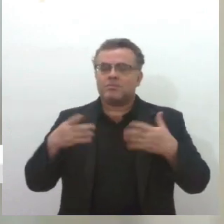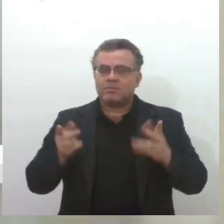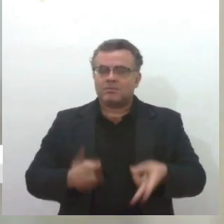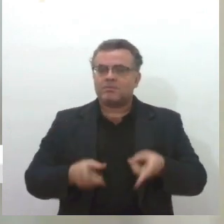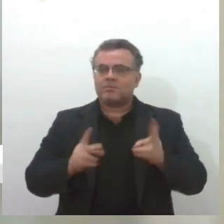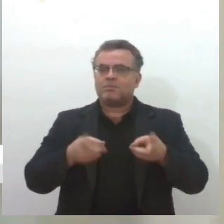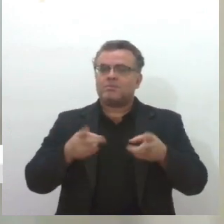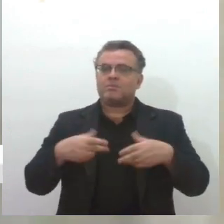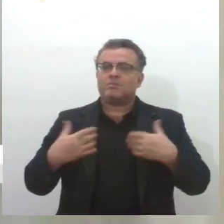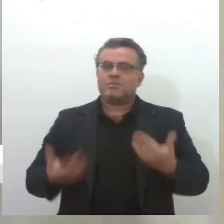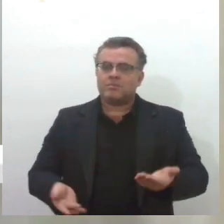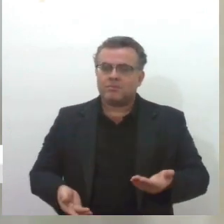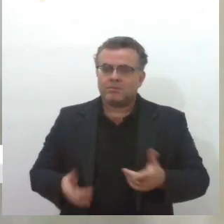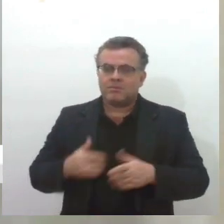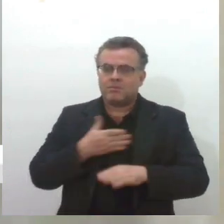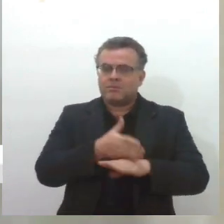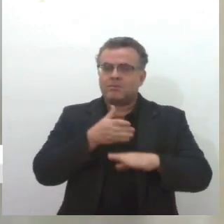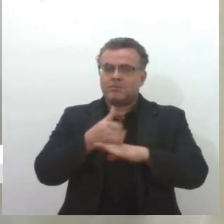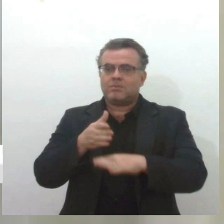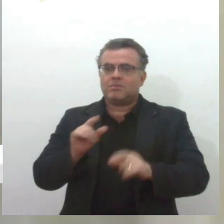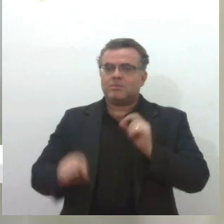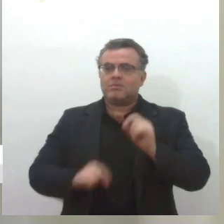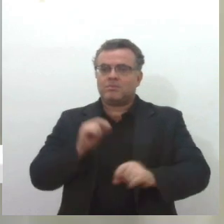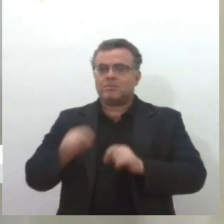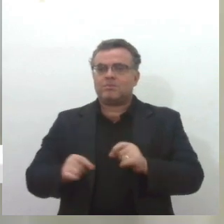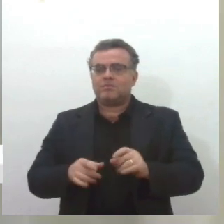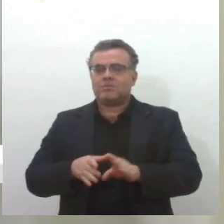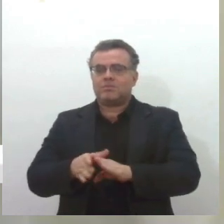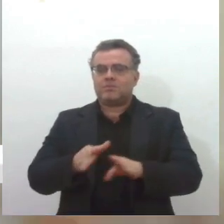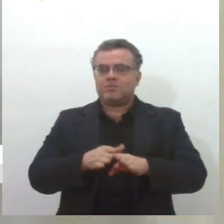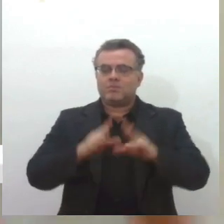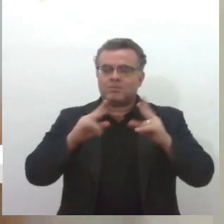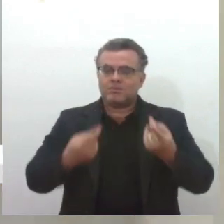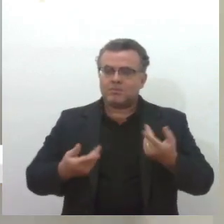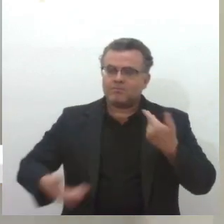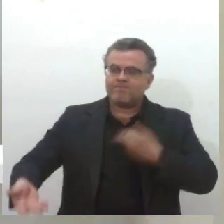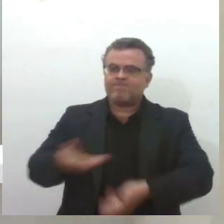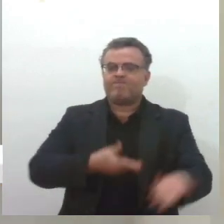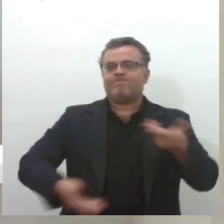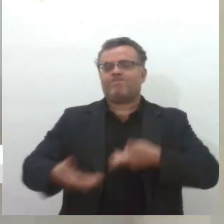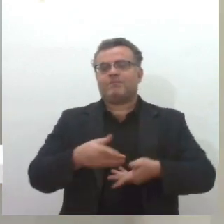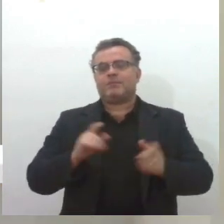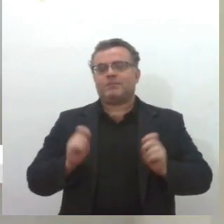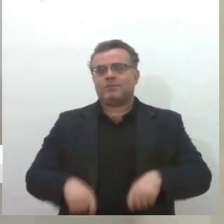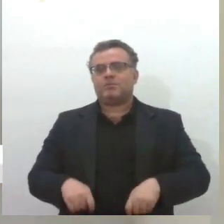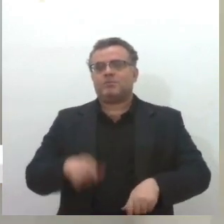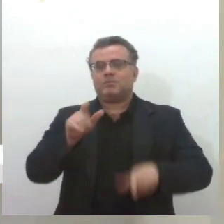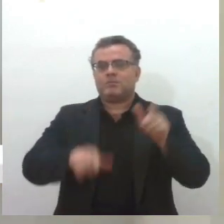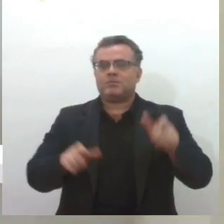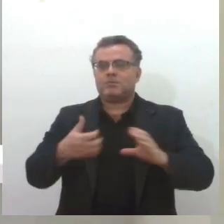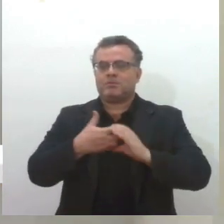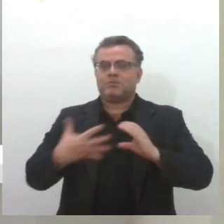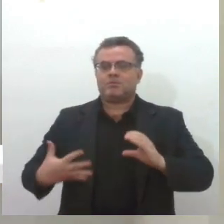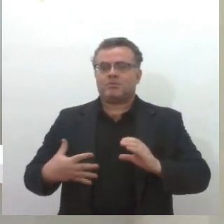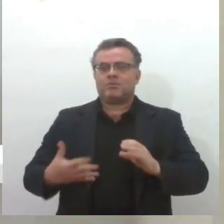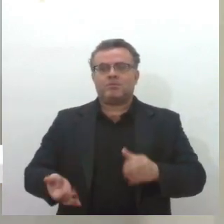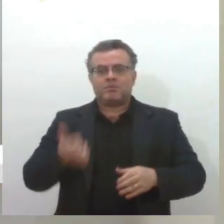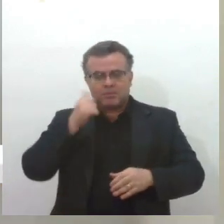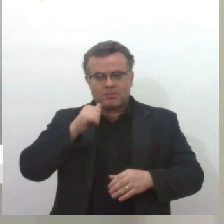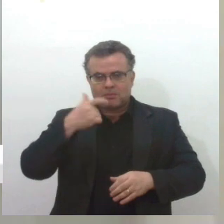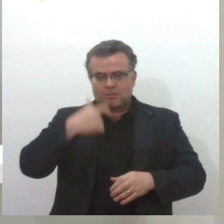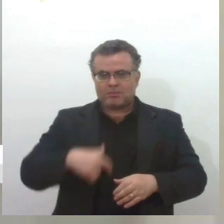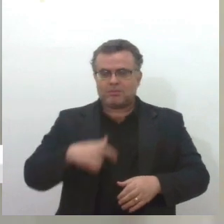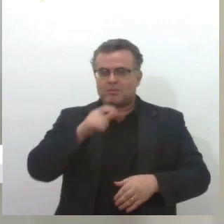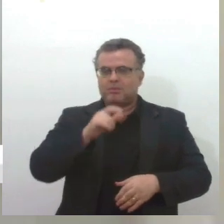nos locais onde eu comando, gosto de fazer a questão da gestão humanizada. Que é uma coisa que a mulher tem, essa característica da mulher. Nós temos uma questão já